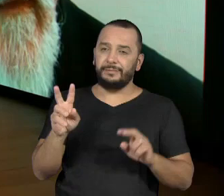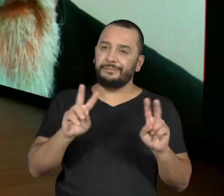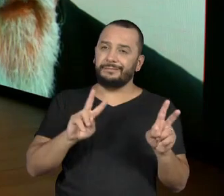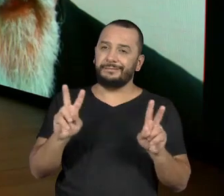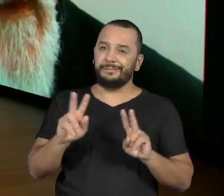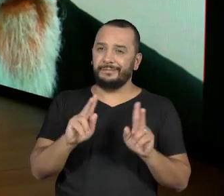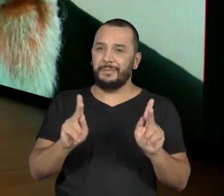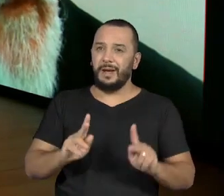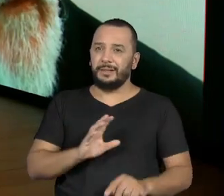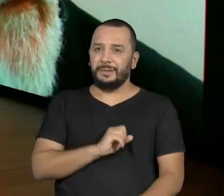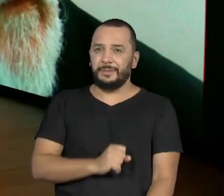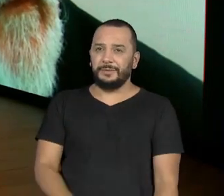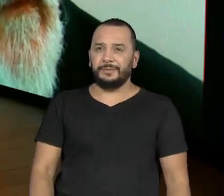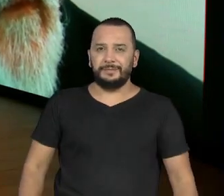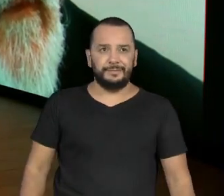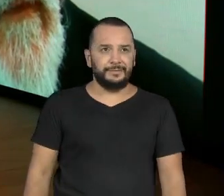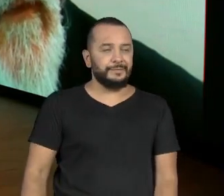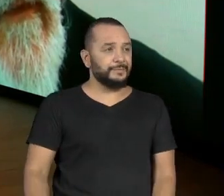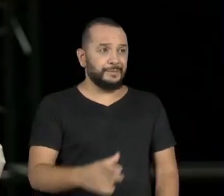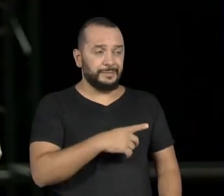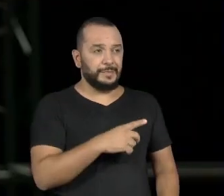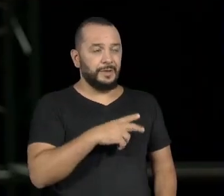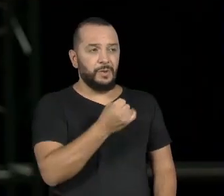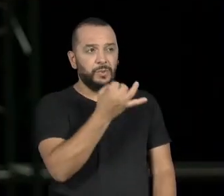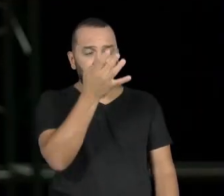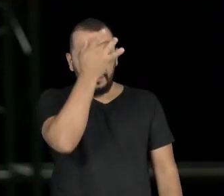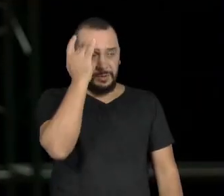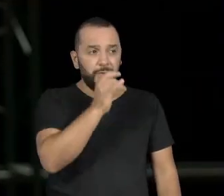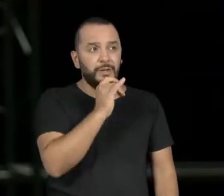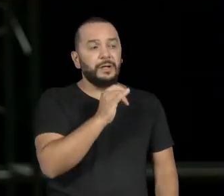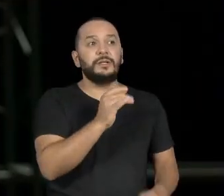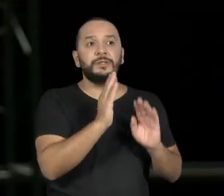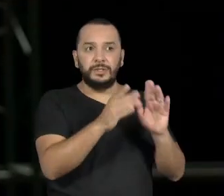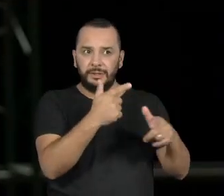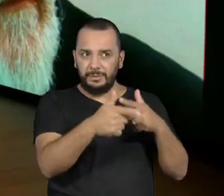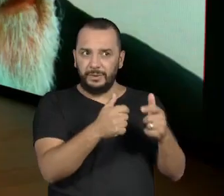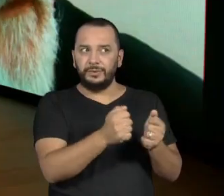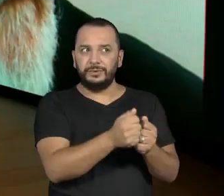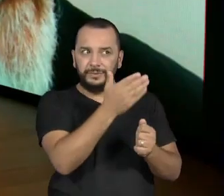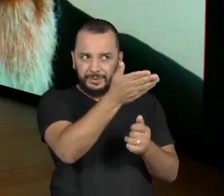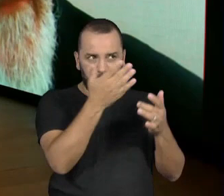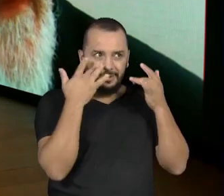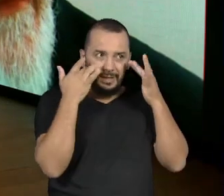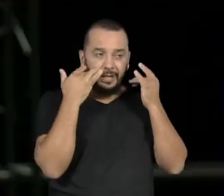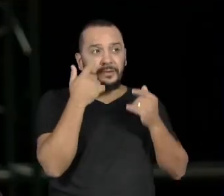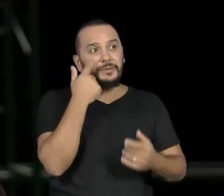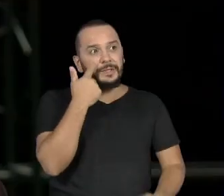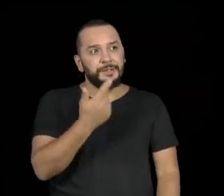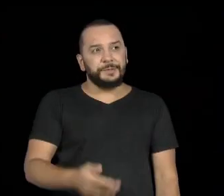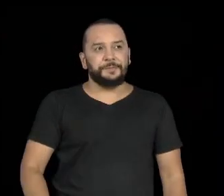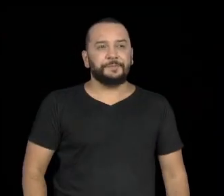Enei, gente tem alguns depoimentos de pessoas que tiveram com você nesse espetáculo. Olha lá.